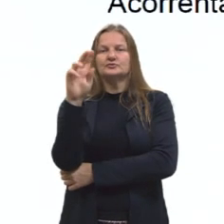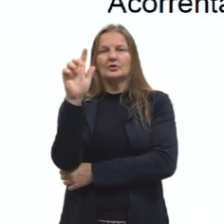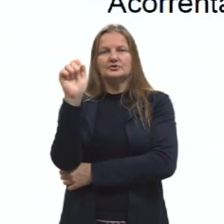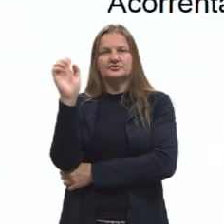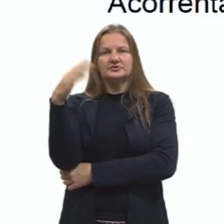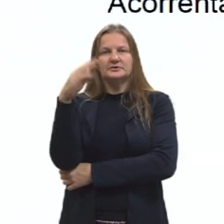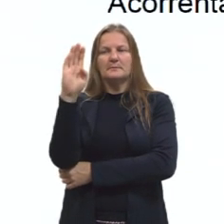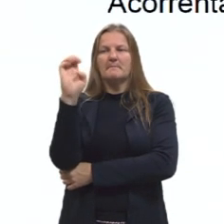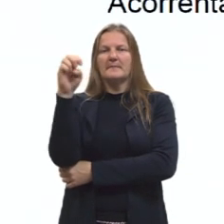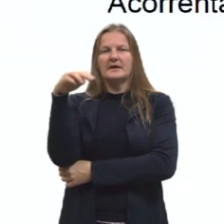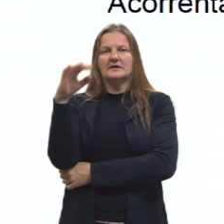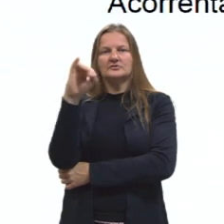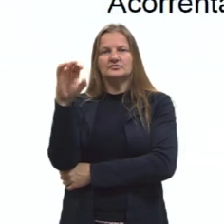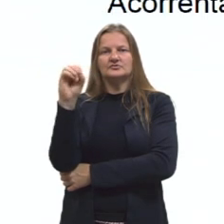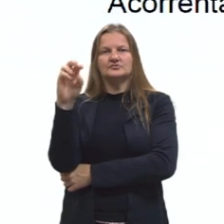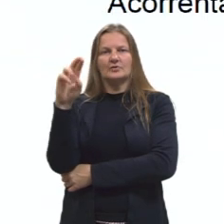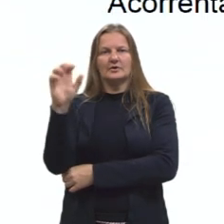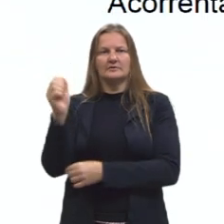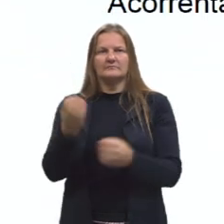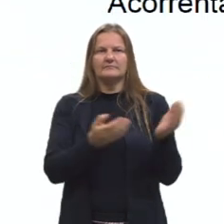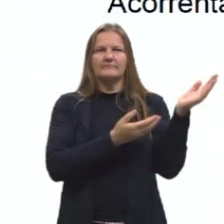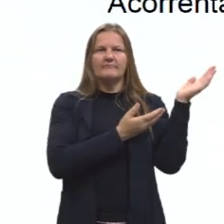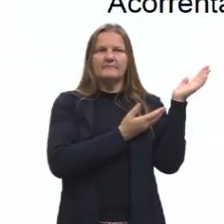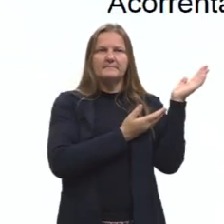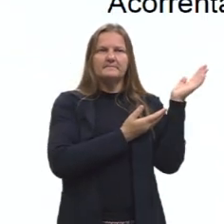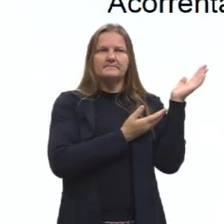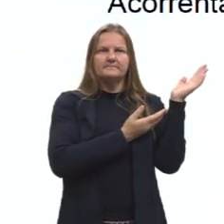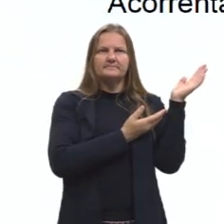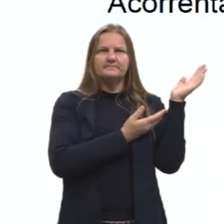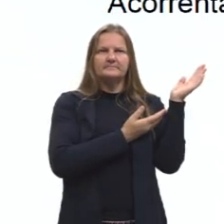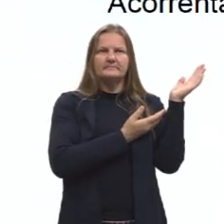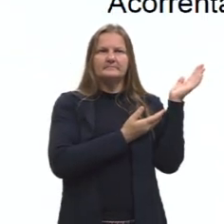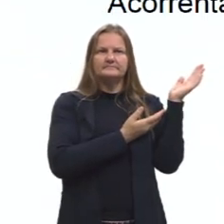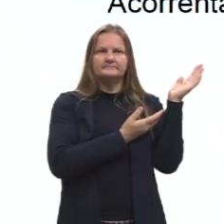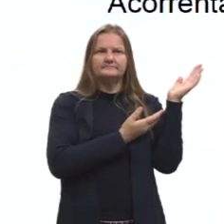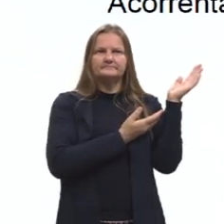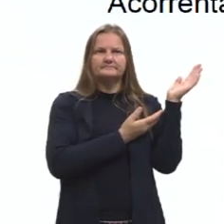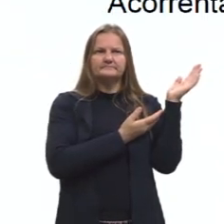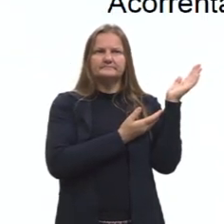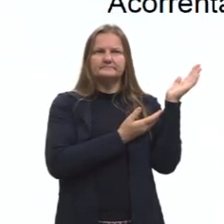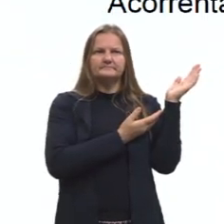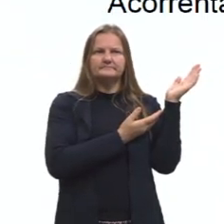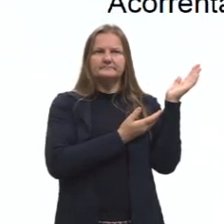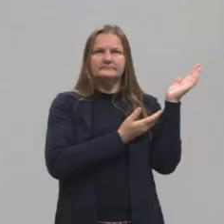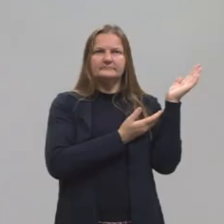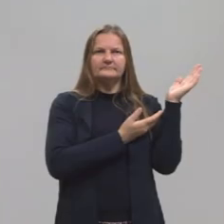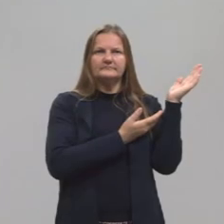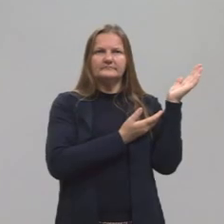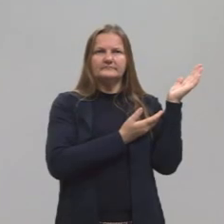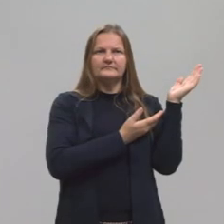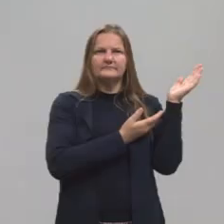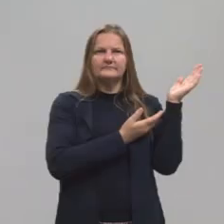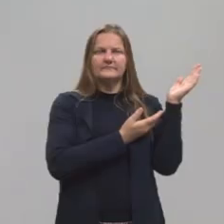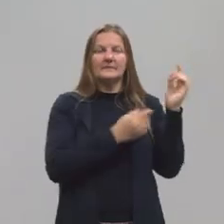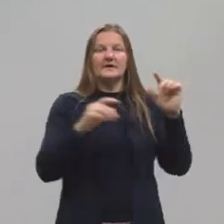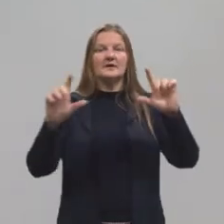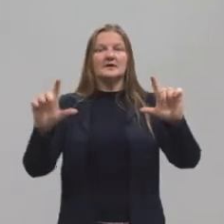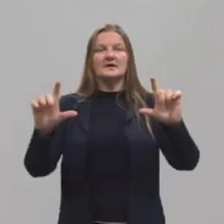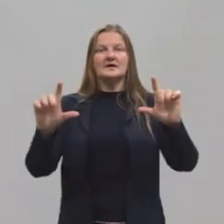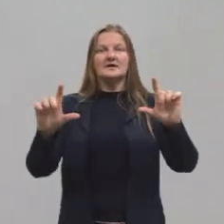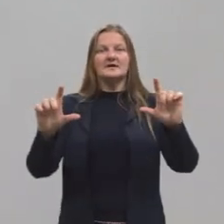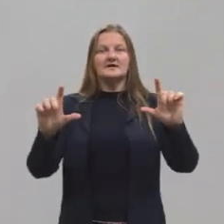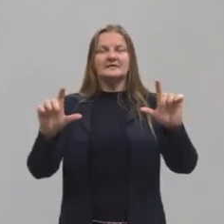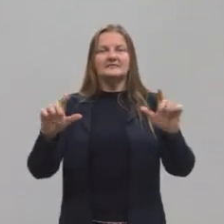para vocês. A Tábua de Esmeralda, um clássico do Jorge Benjor. E o ele fala aqui na letra